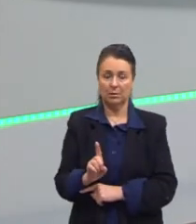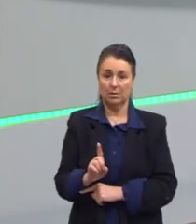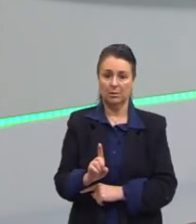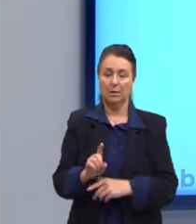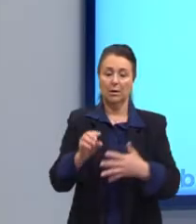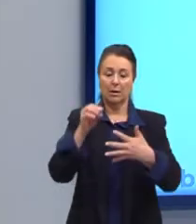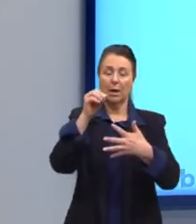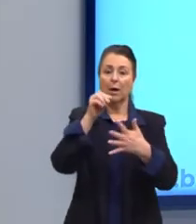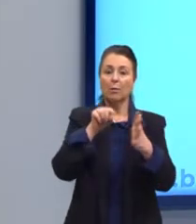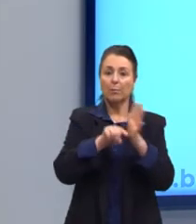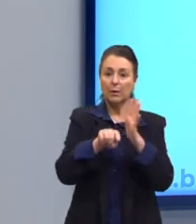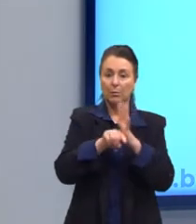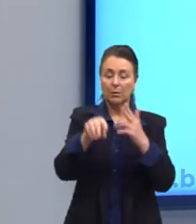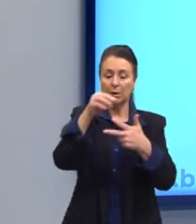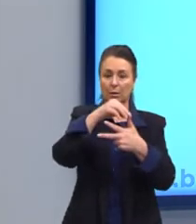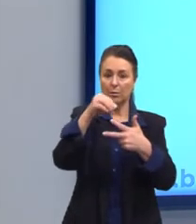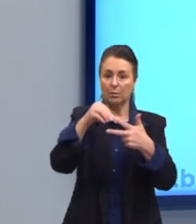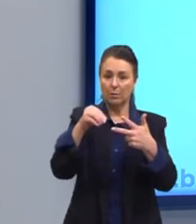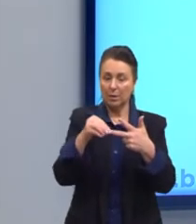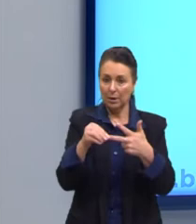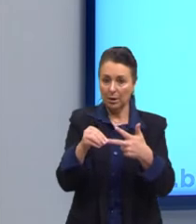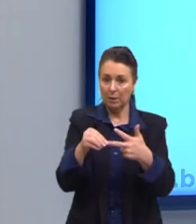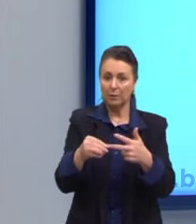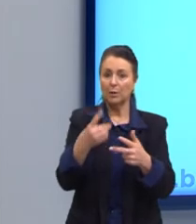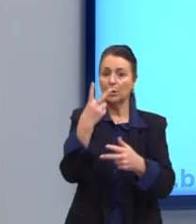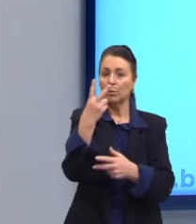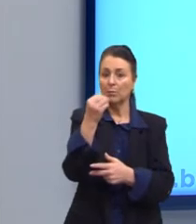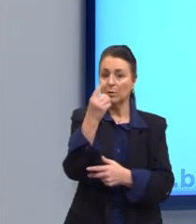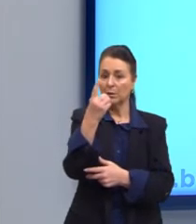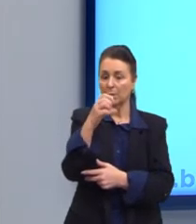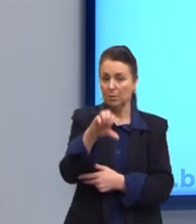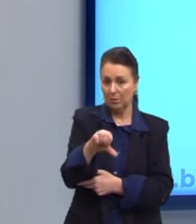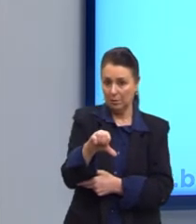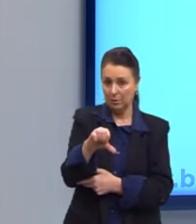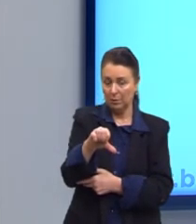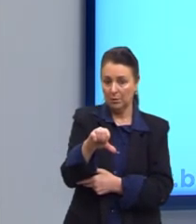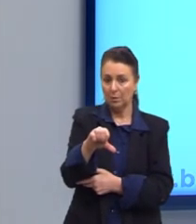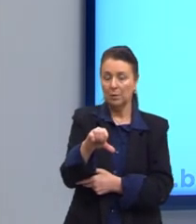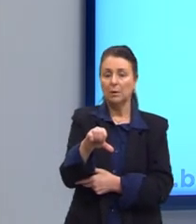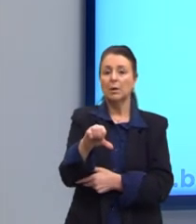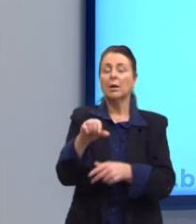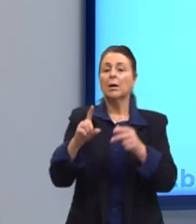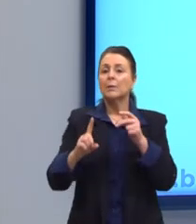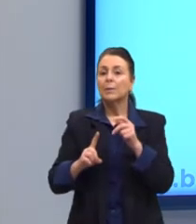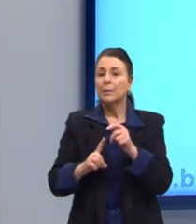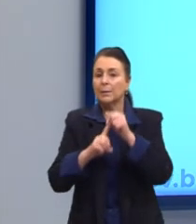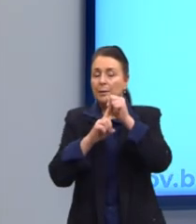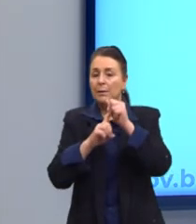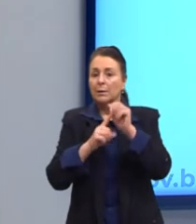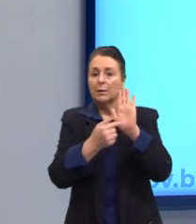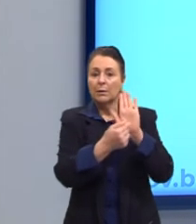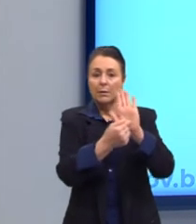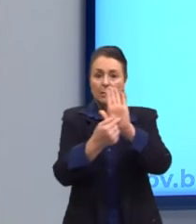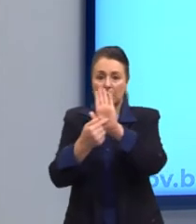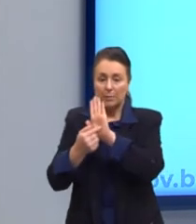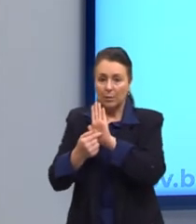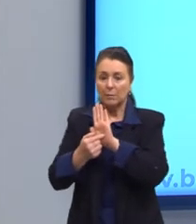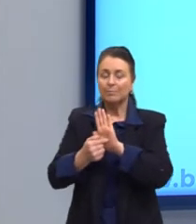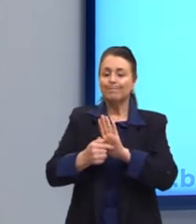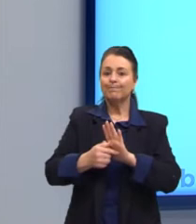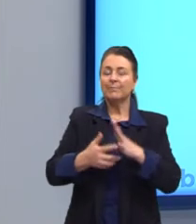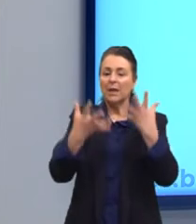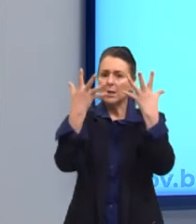Enem. Turma, olha só, essa é de 2019, chamo de princípio de demonstração as convicções